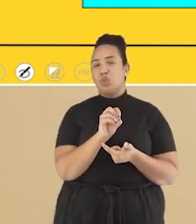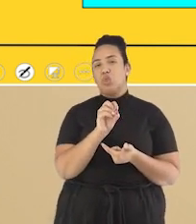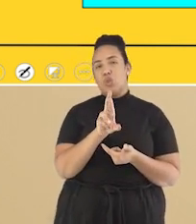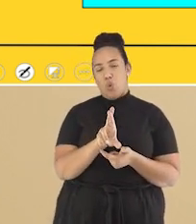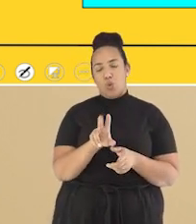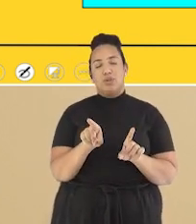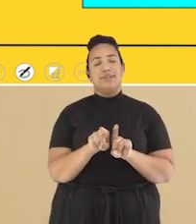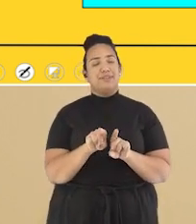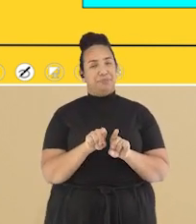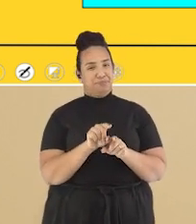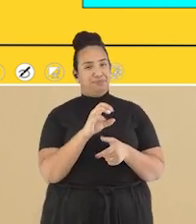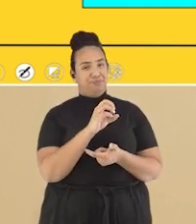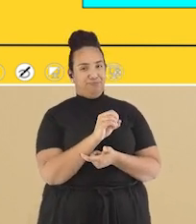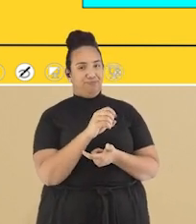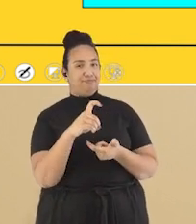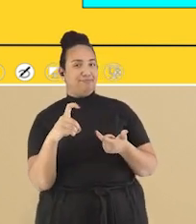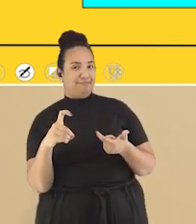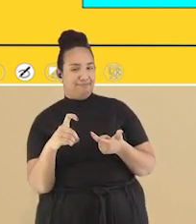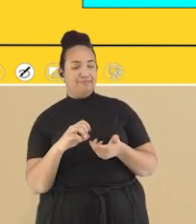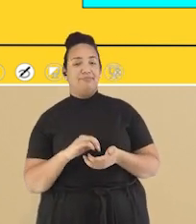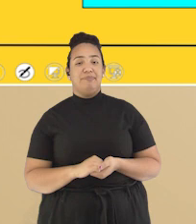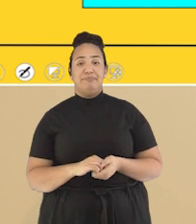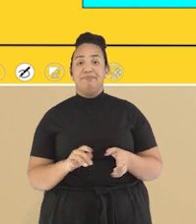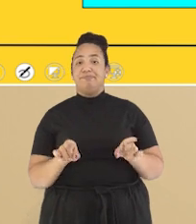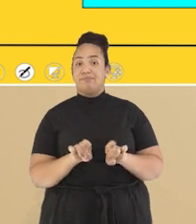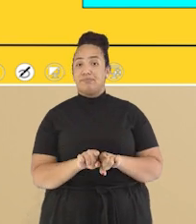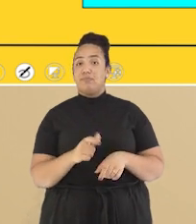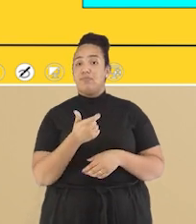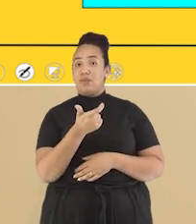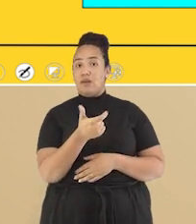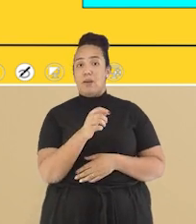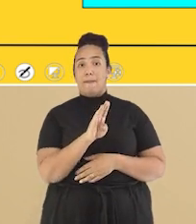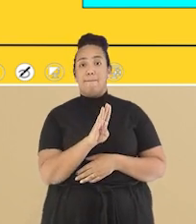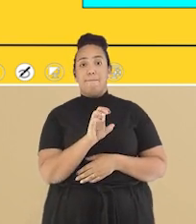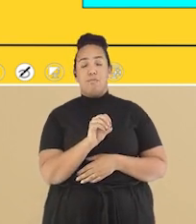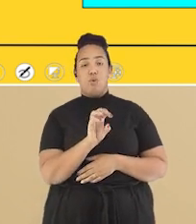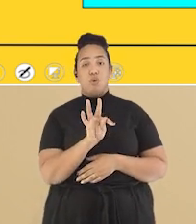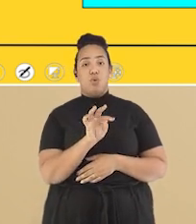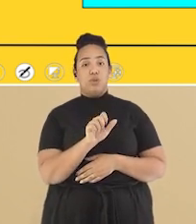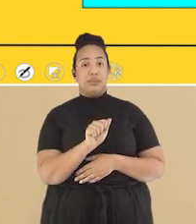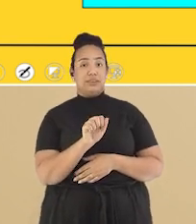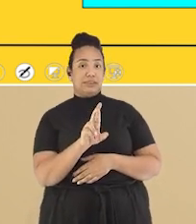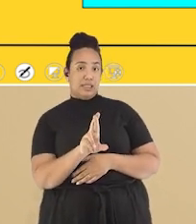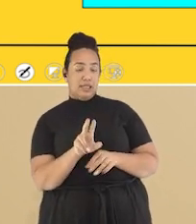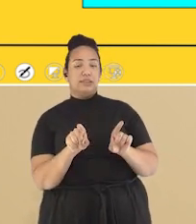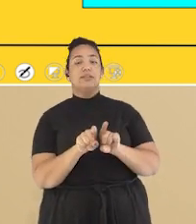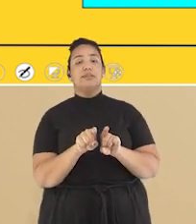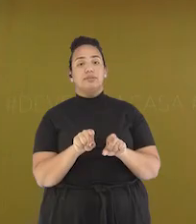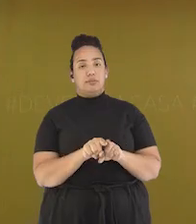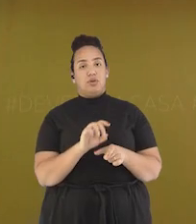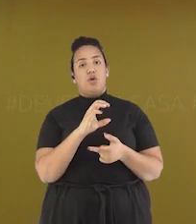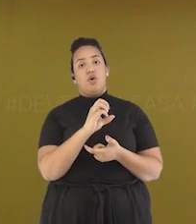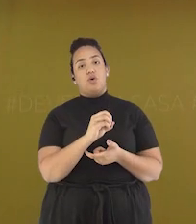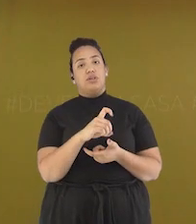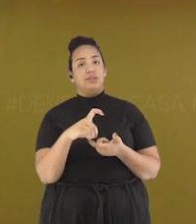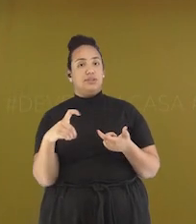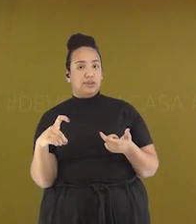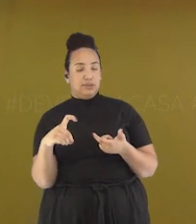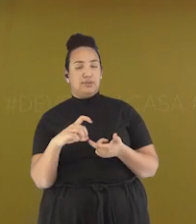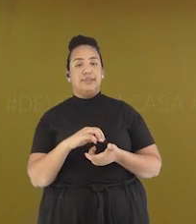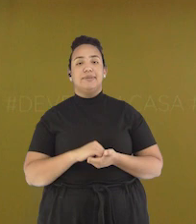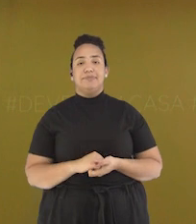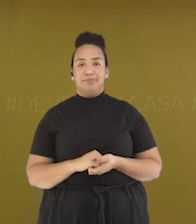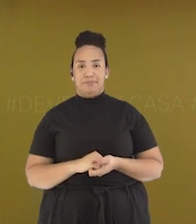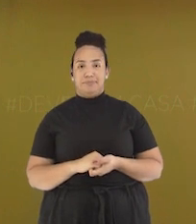A palavra botar Também é uma palavra oxítona Botar E